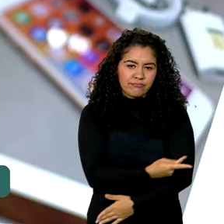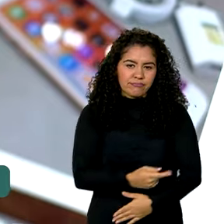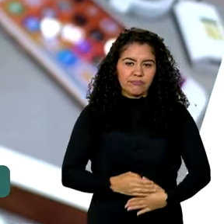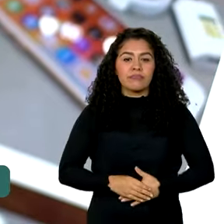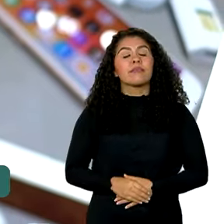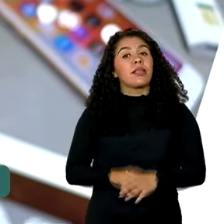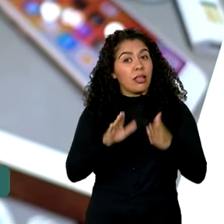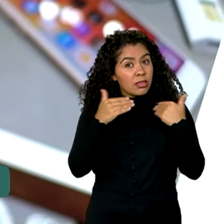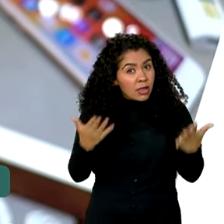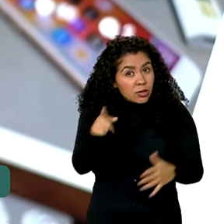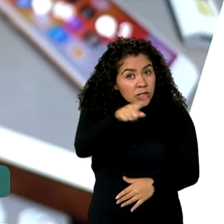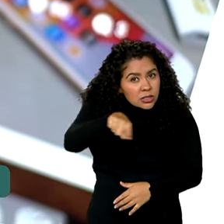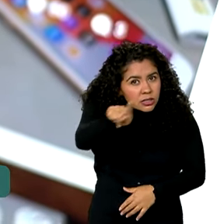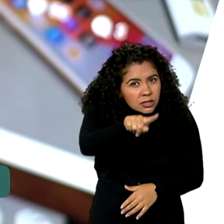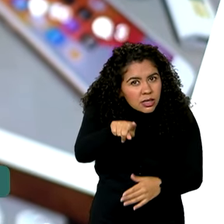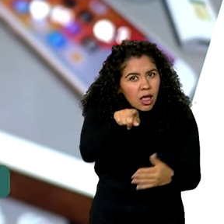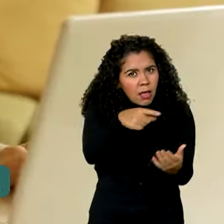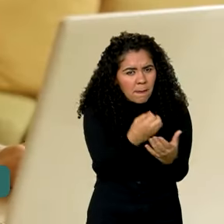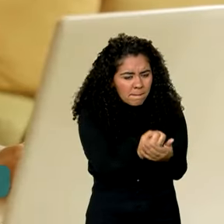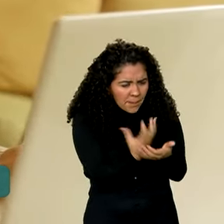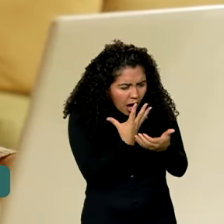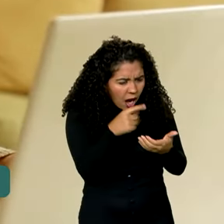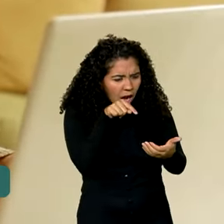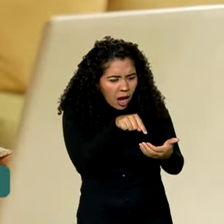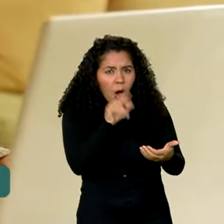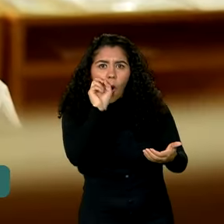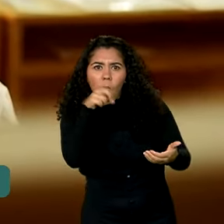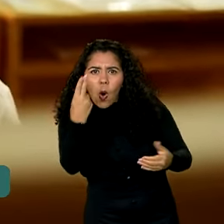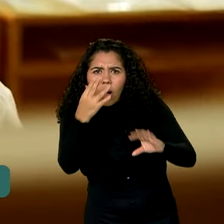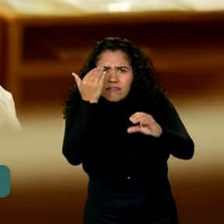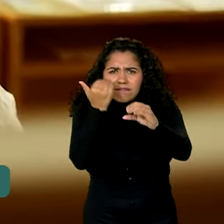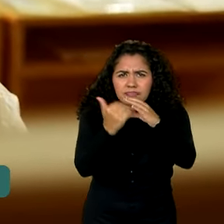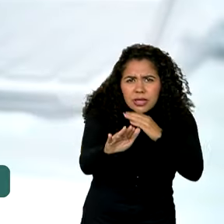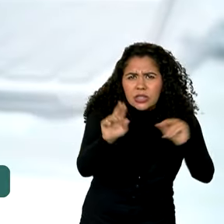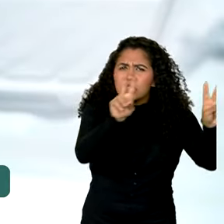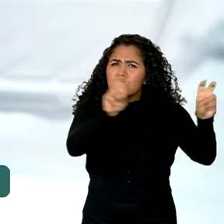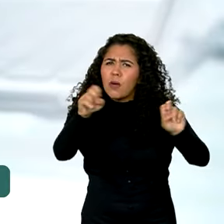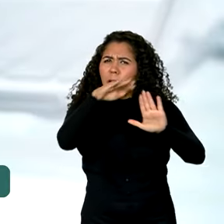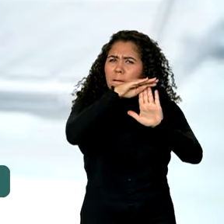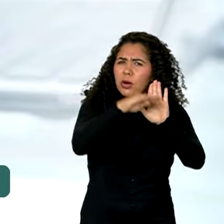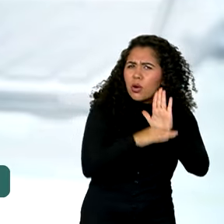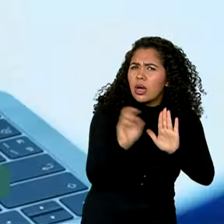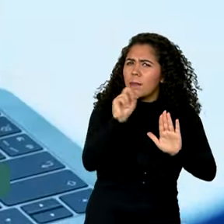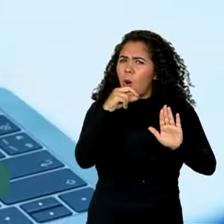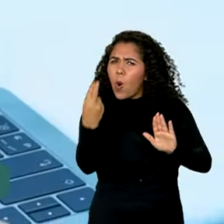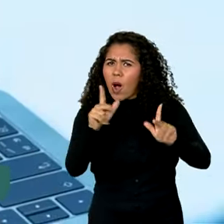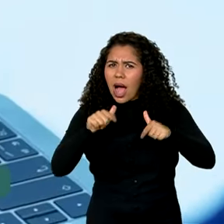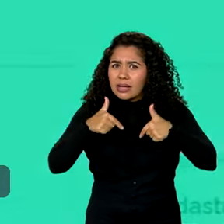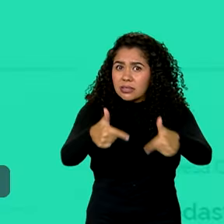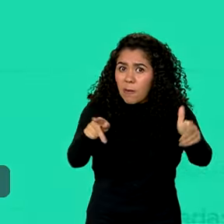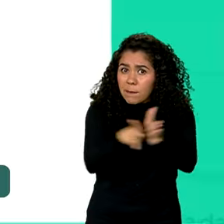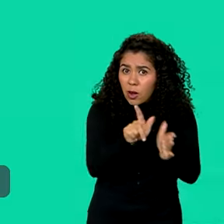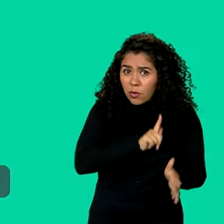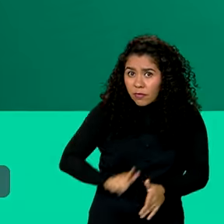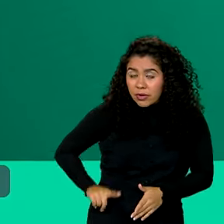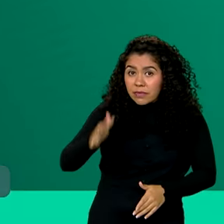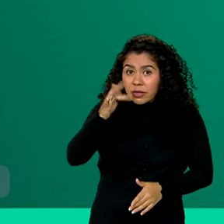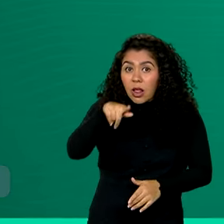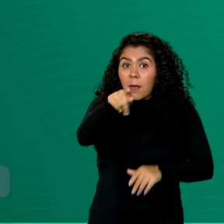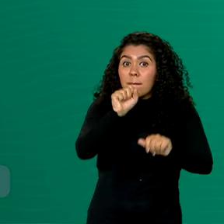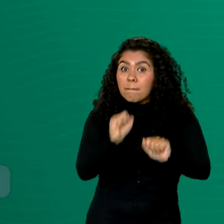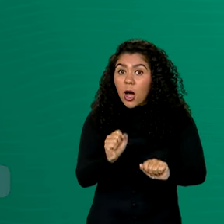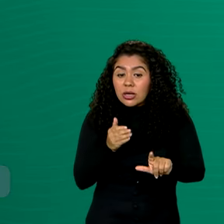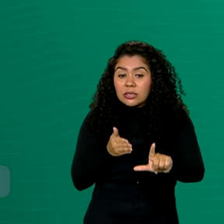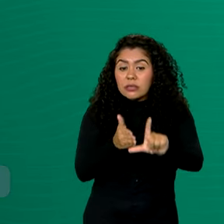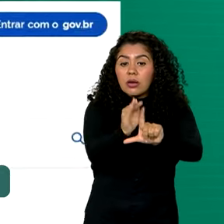Então, se você receber alguma mensagem ou e-mail sobre um programa ou uma ação do governo federal, pode acessar o